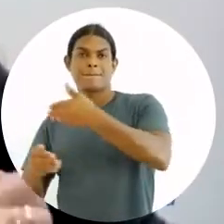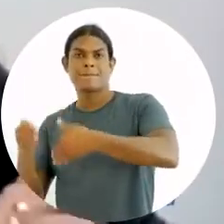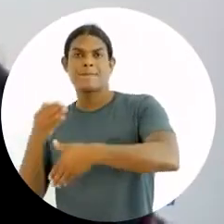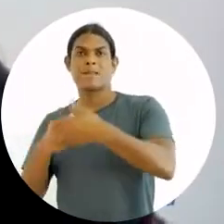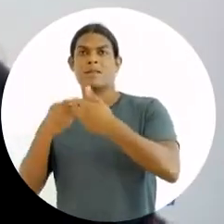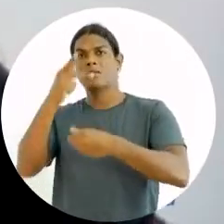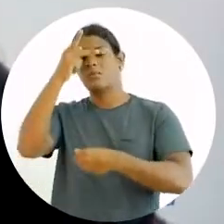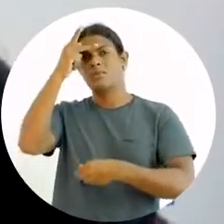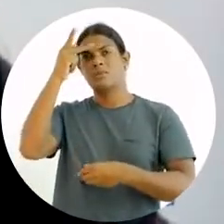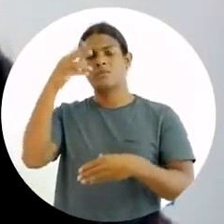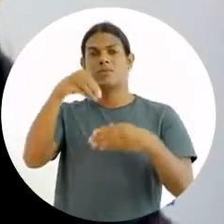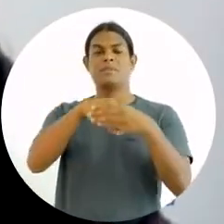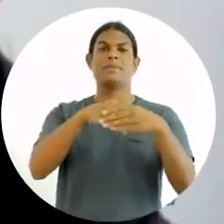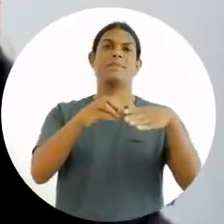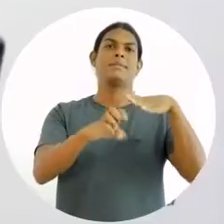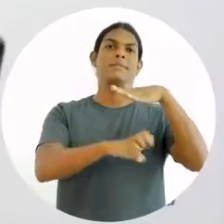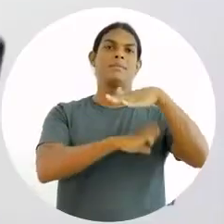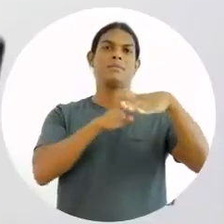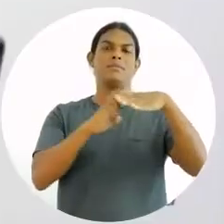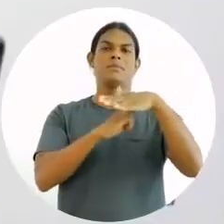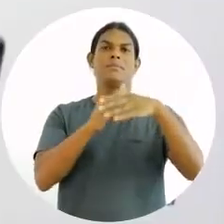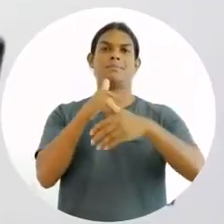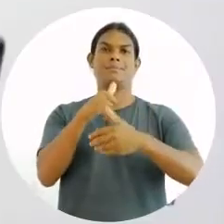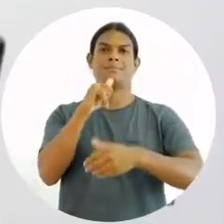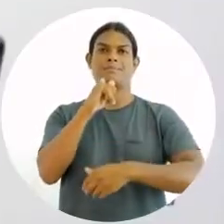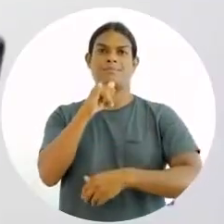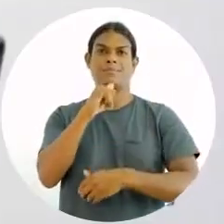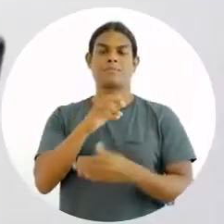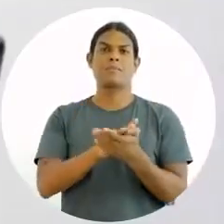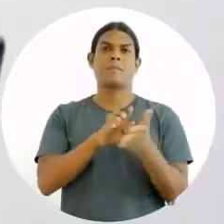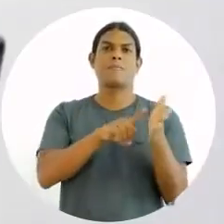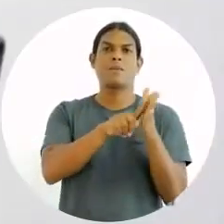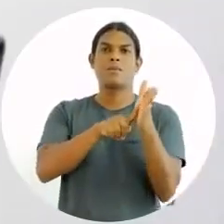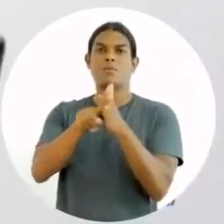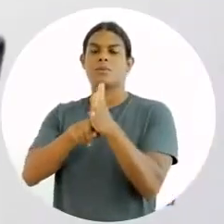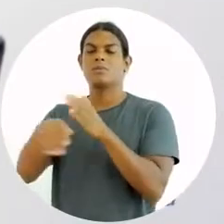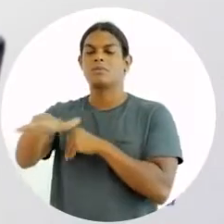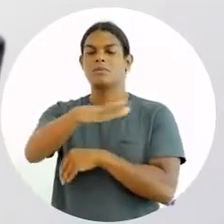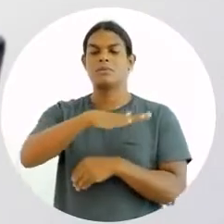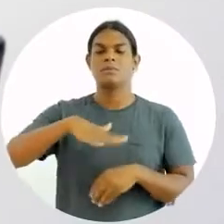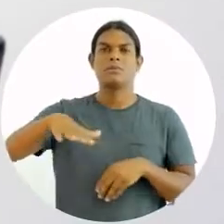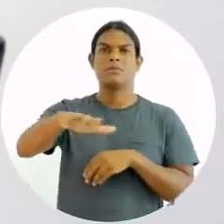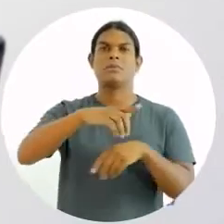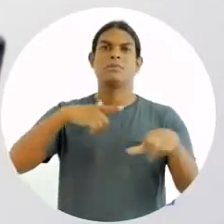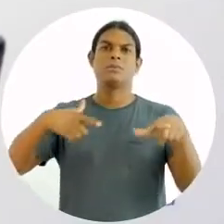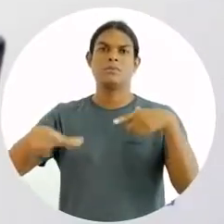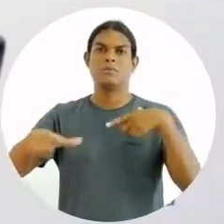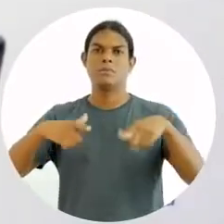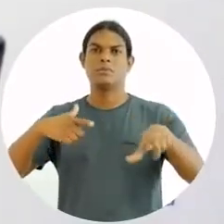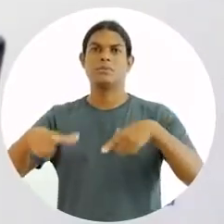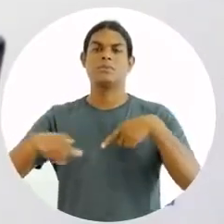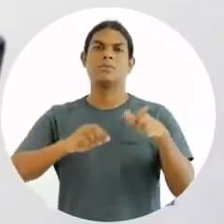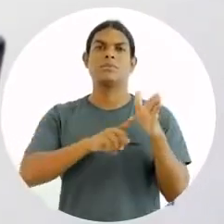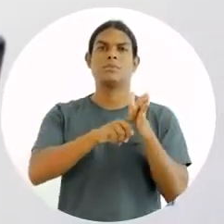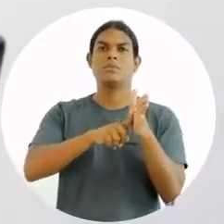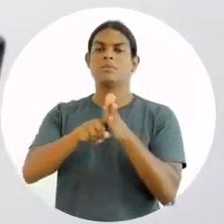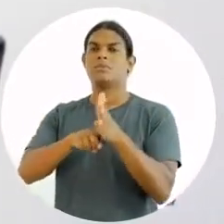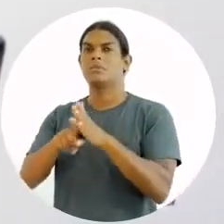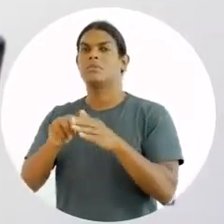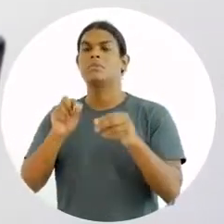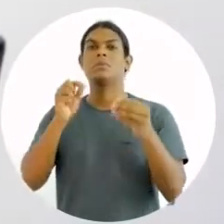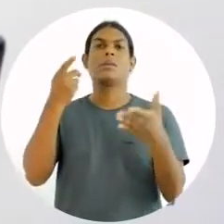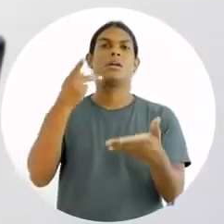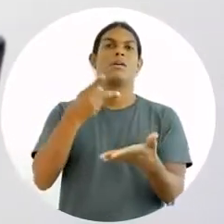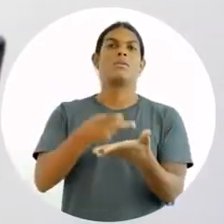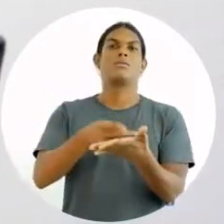organização. E eu podia citar algumas atividades para vocês. Por exemplo, uma pesquisa de mercado de trabalho. Eu vou pesquisar o que está acontecendo fora